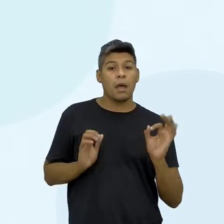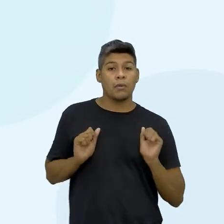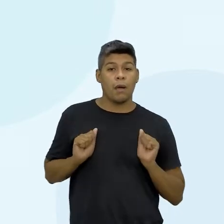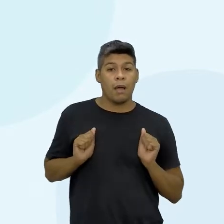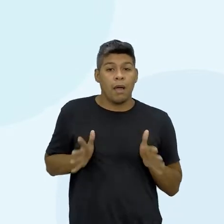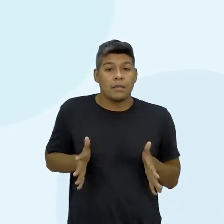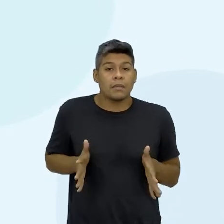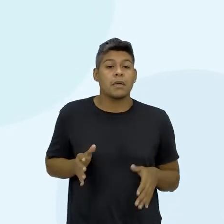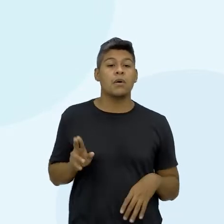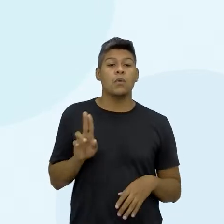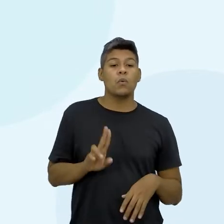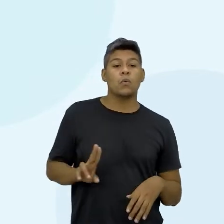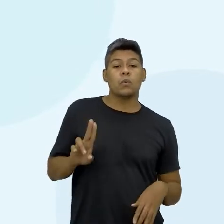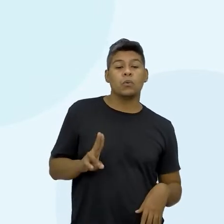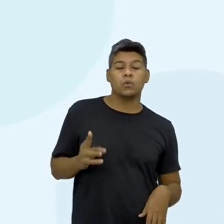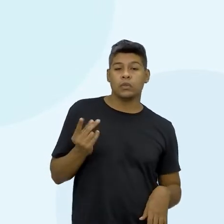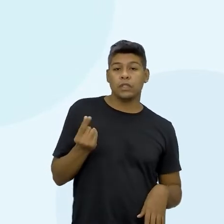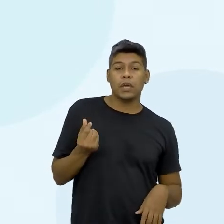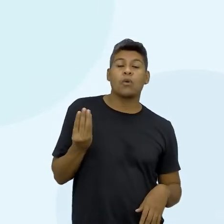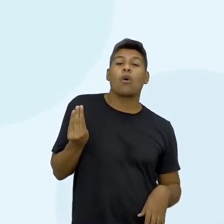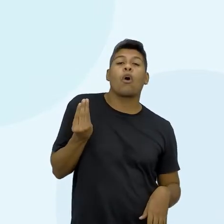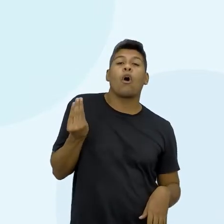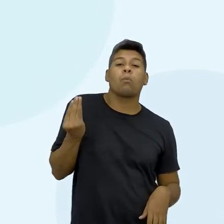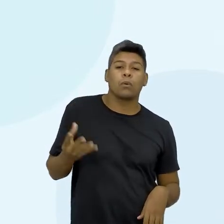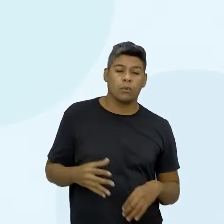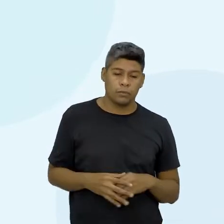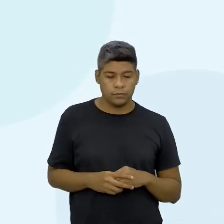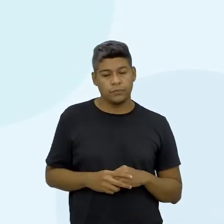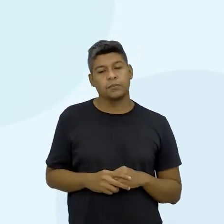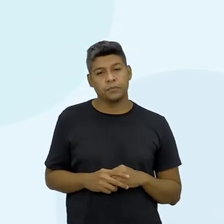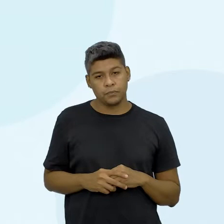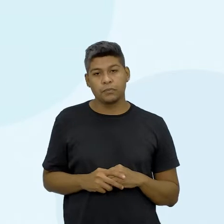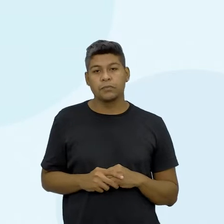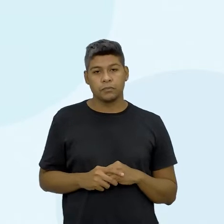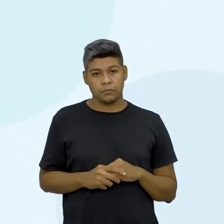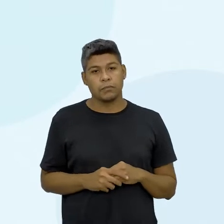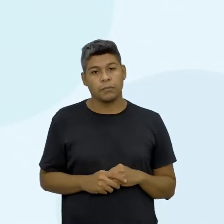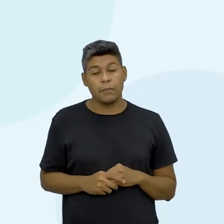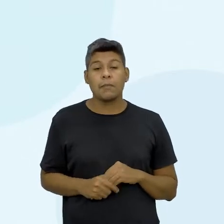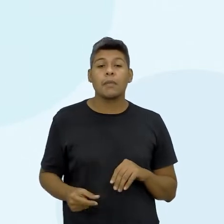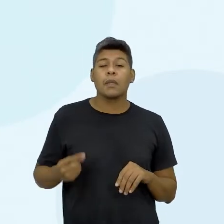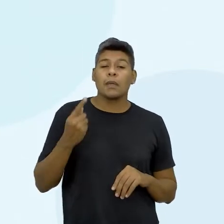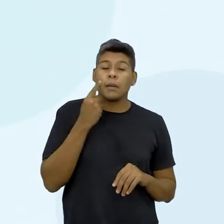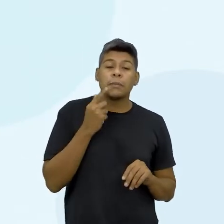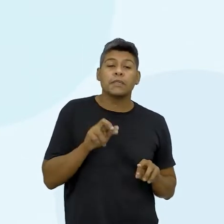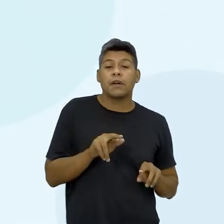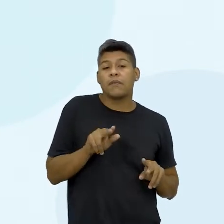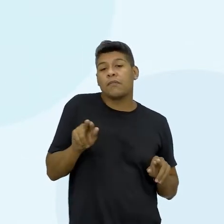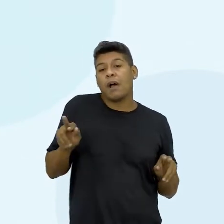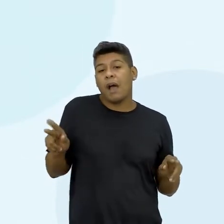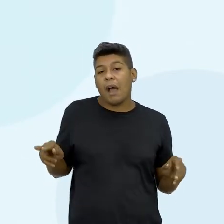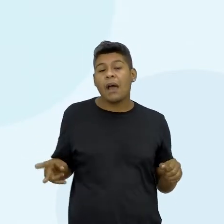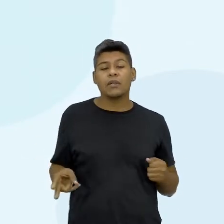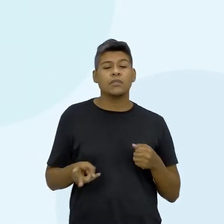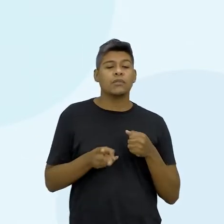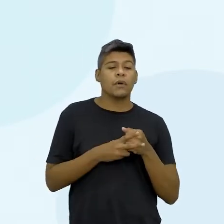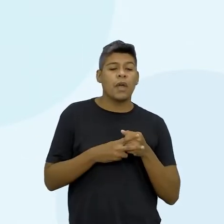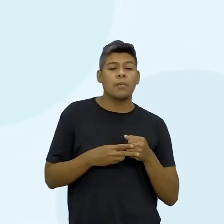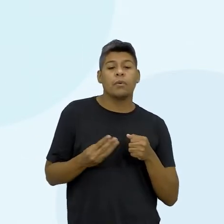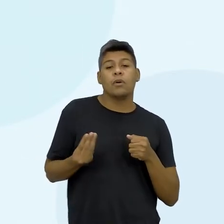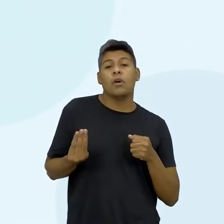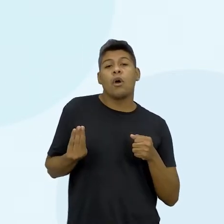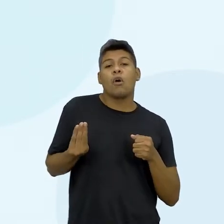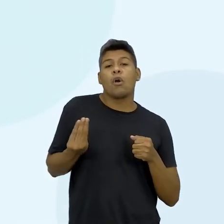e o uso consciente do dinheiro. E aí, a gente pensou em vários verbos, né, como que a gente